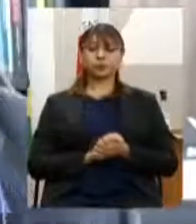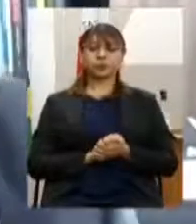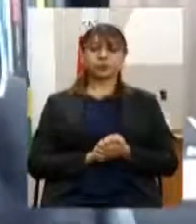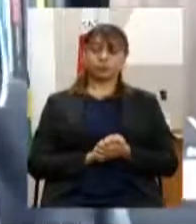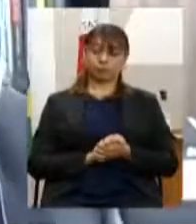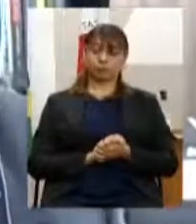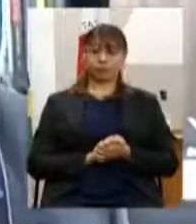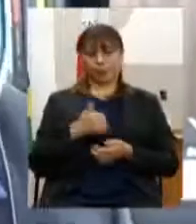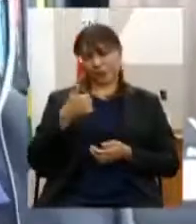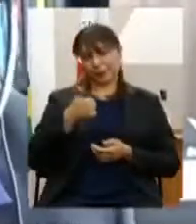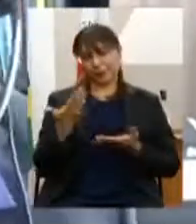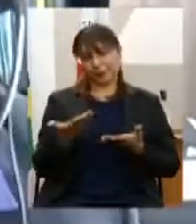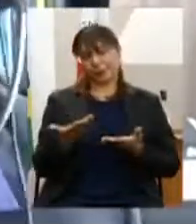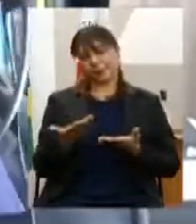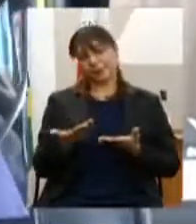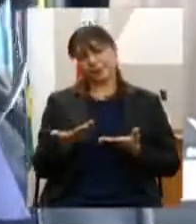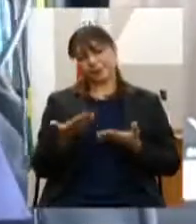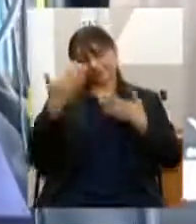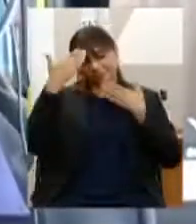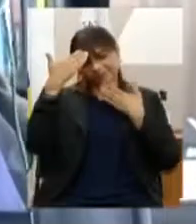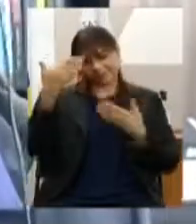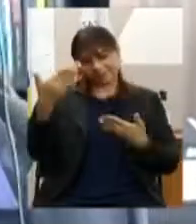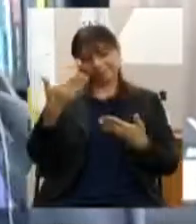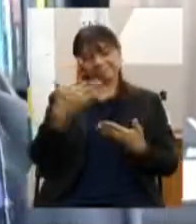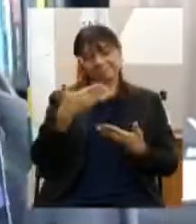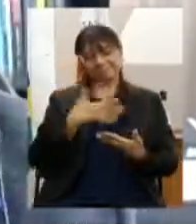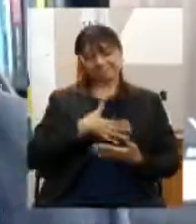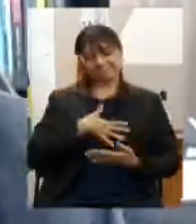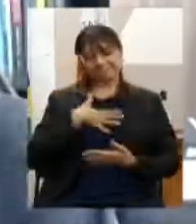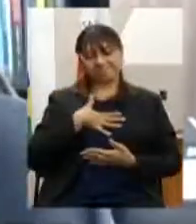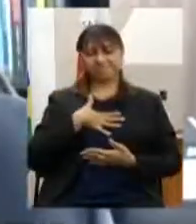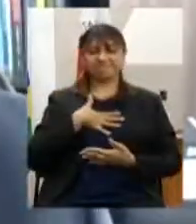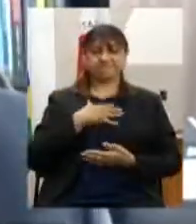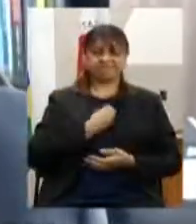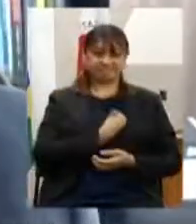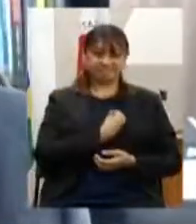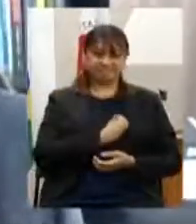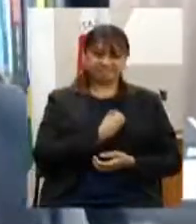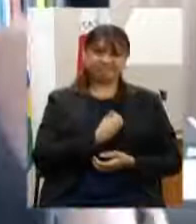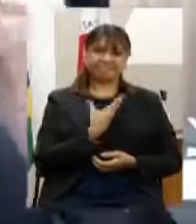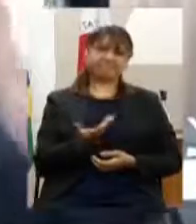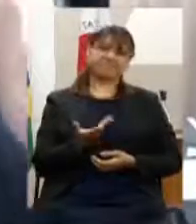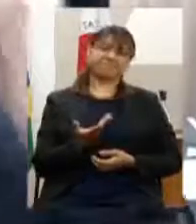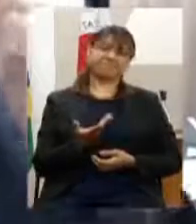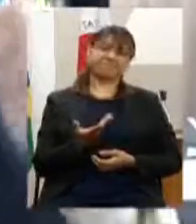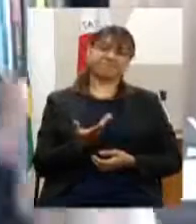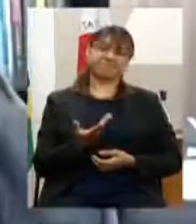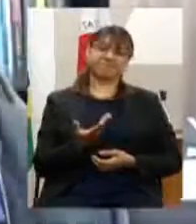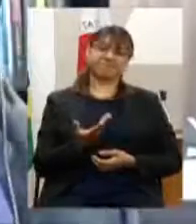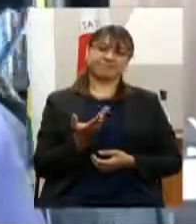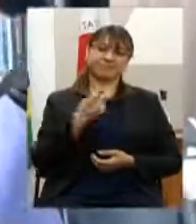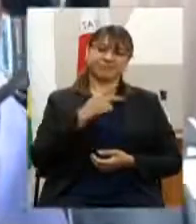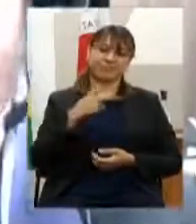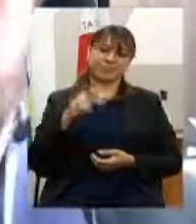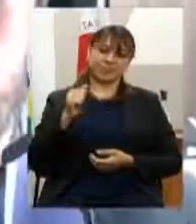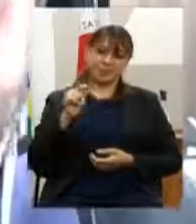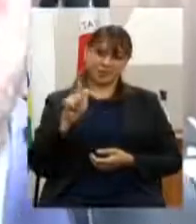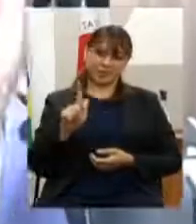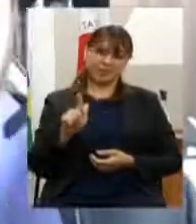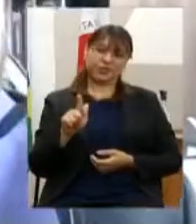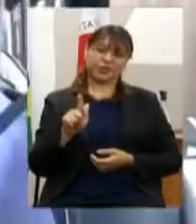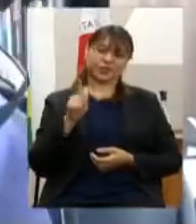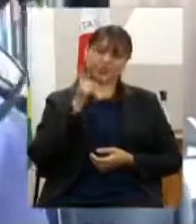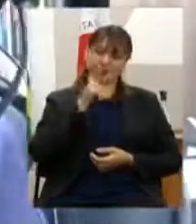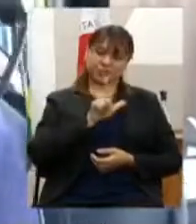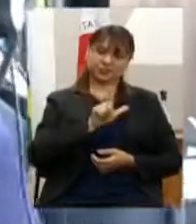primeiramente eu gostaria de agradecer a satisfação da gente poder estar participando aqui ter participado do PPAG para poder promover